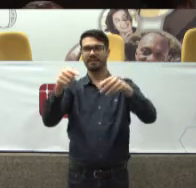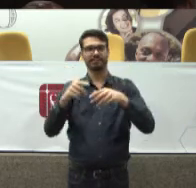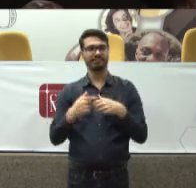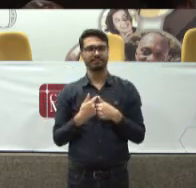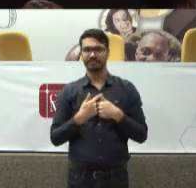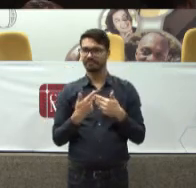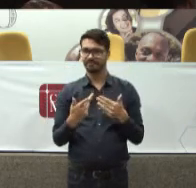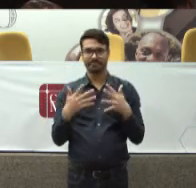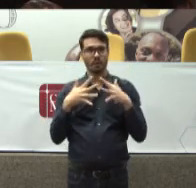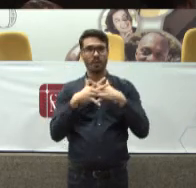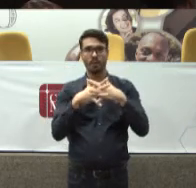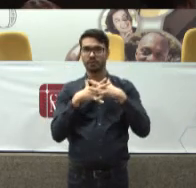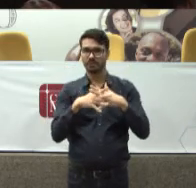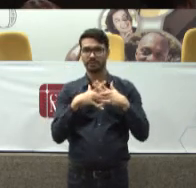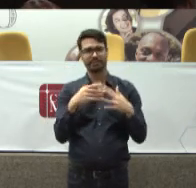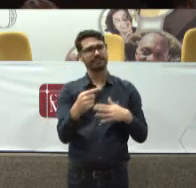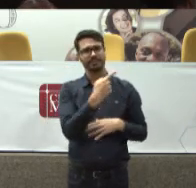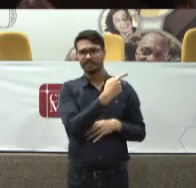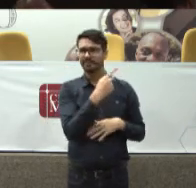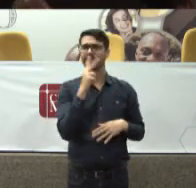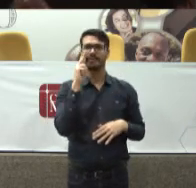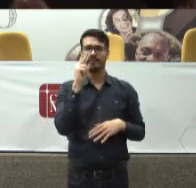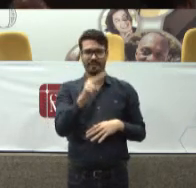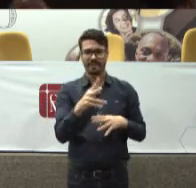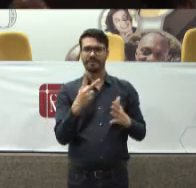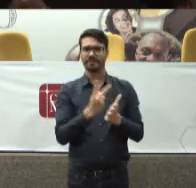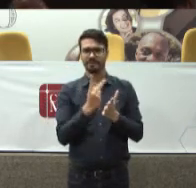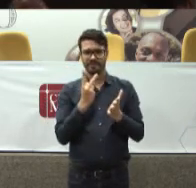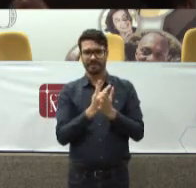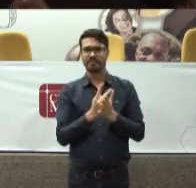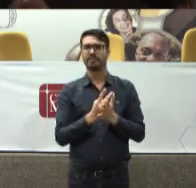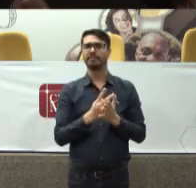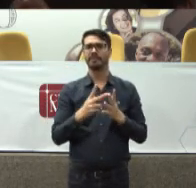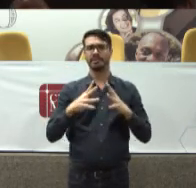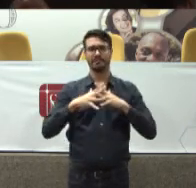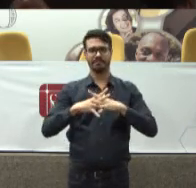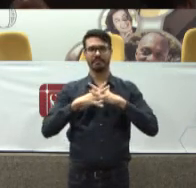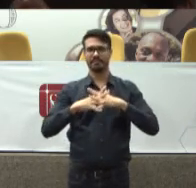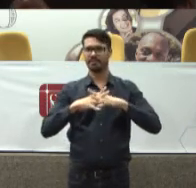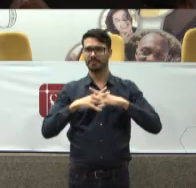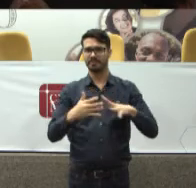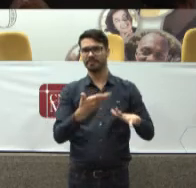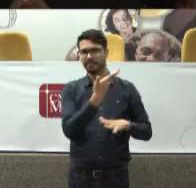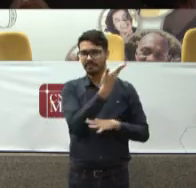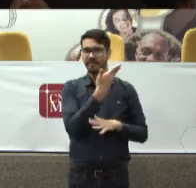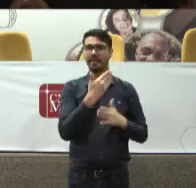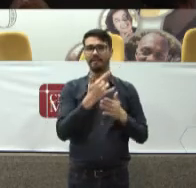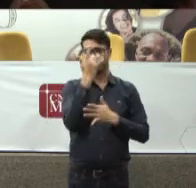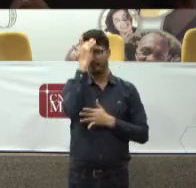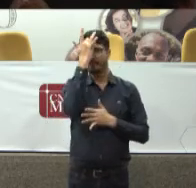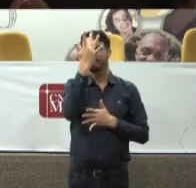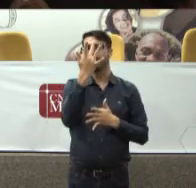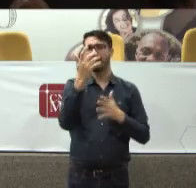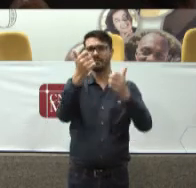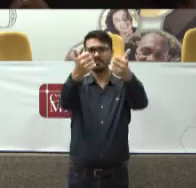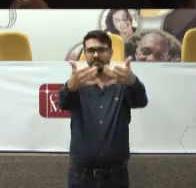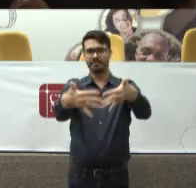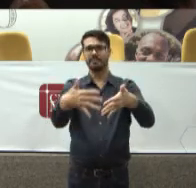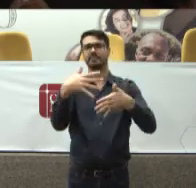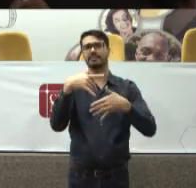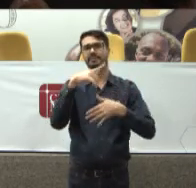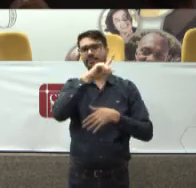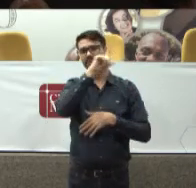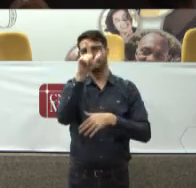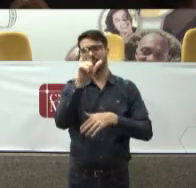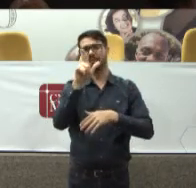Não é? Então eu vejo Um ponto assim Porque É fácil Para quem lida Na saúde Enxergar o